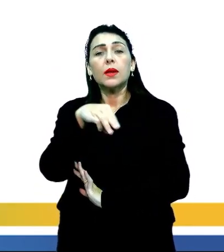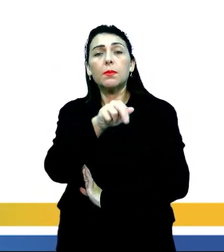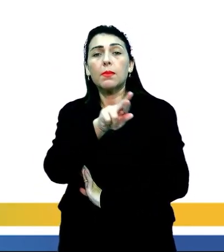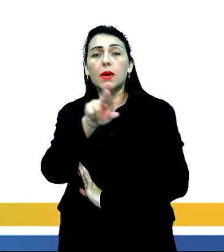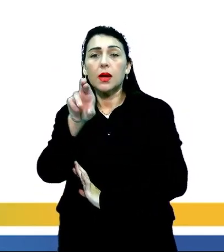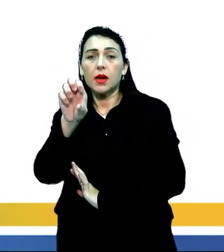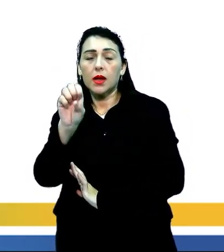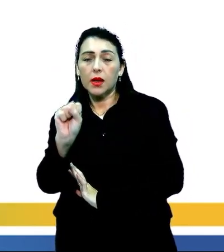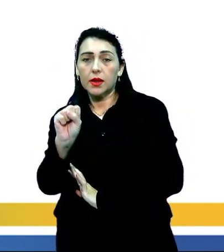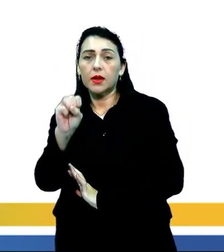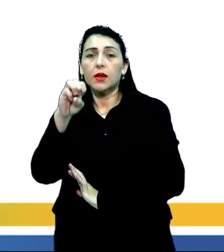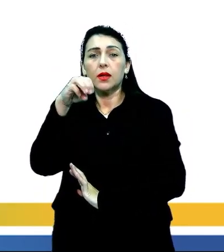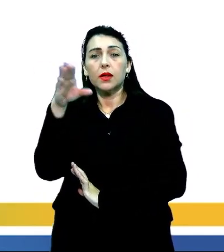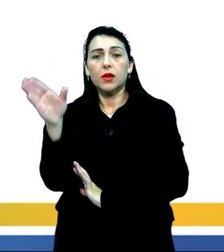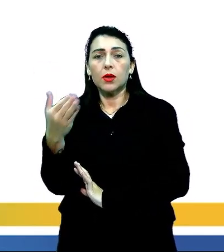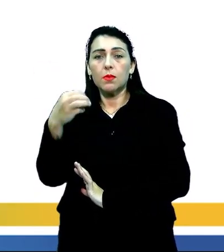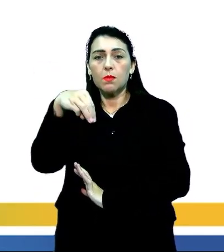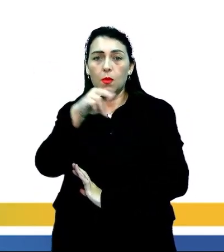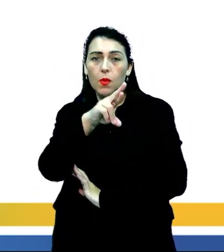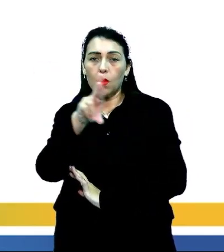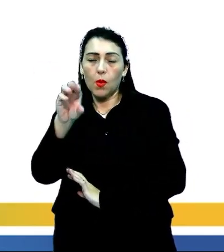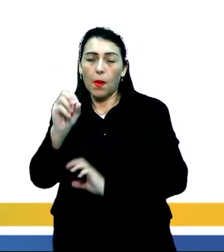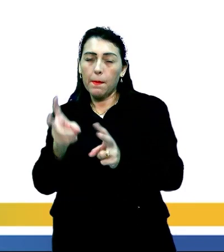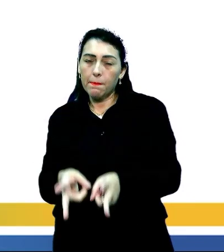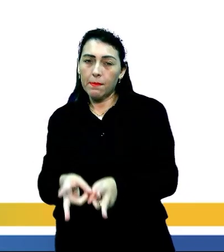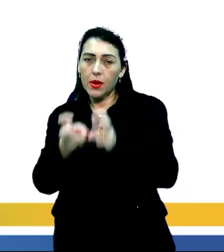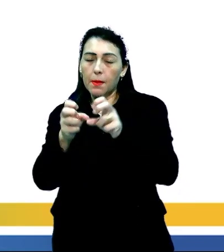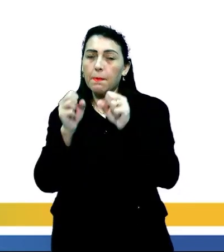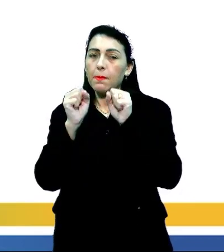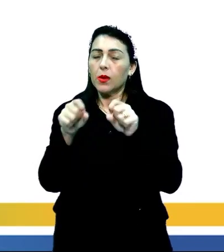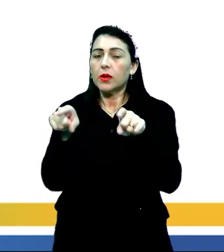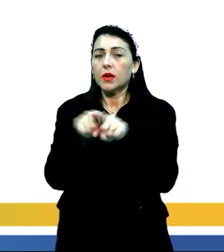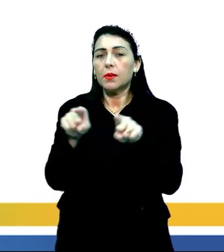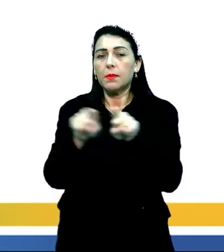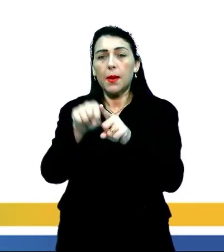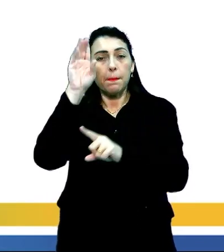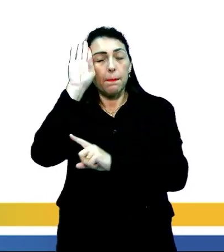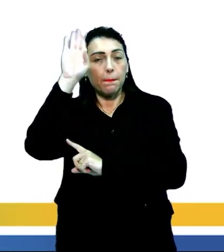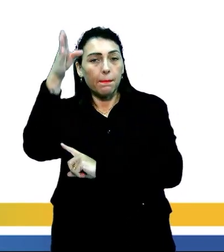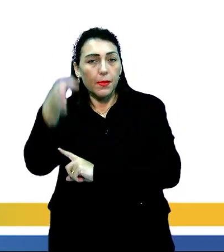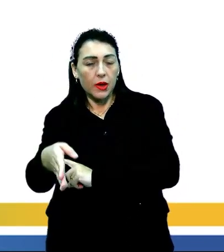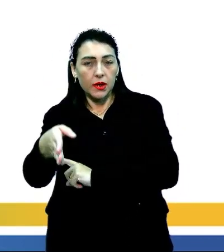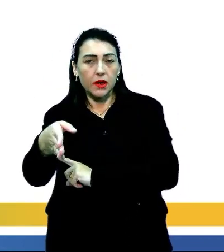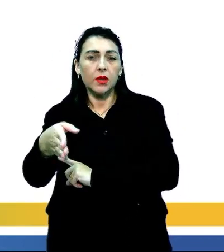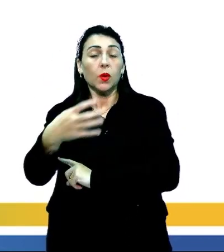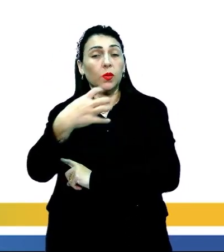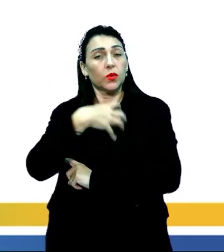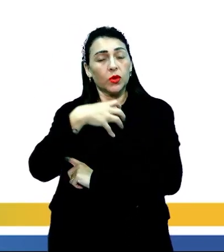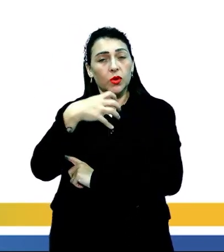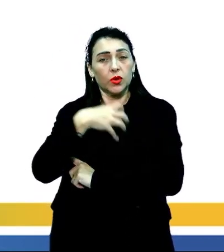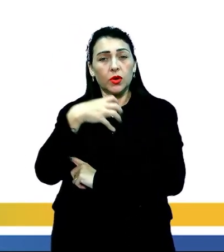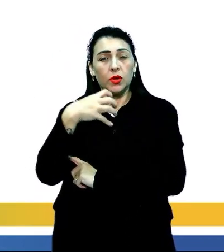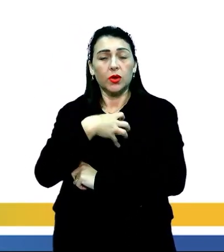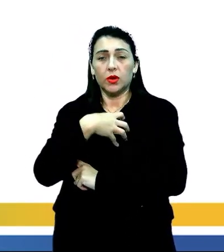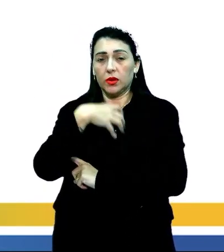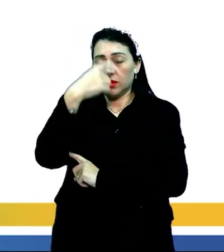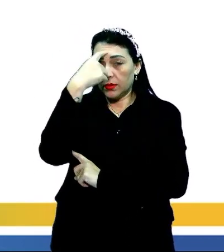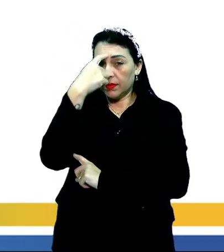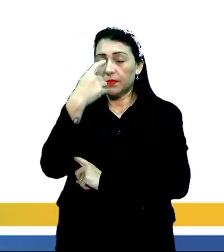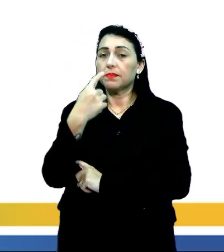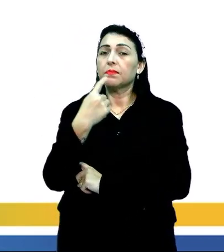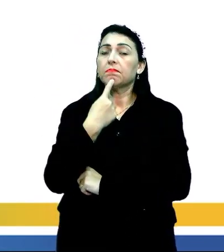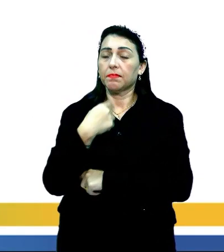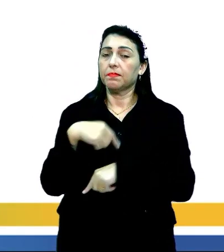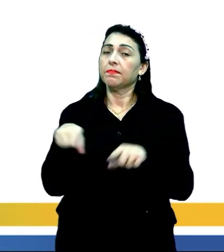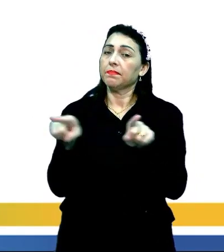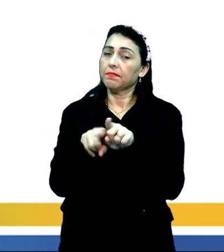marés de morro, como vocês podem observar. E a gente pode observar principalmente a forma dessa paisagem, que